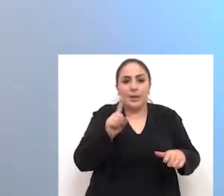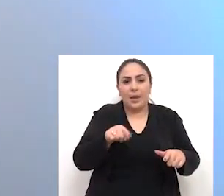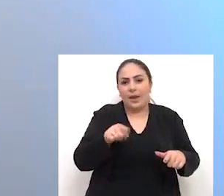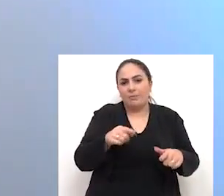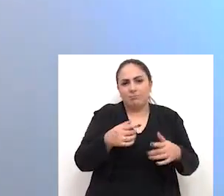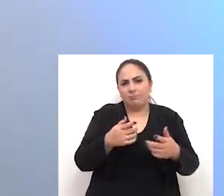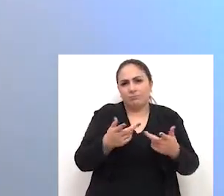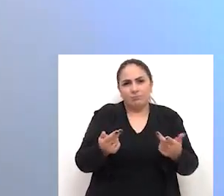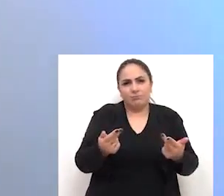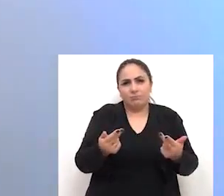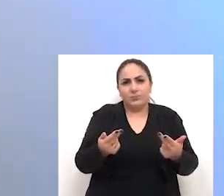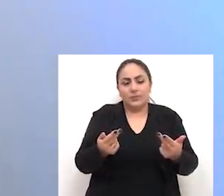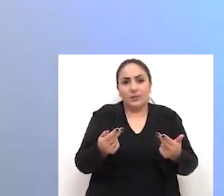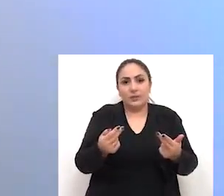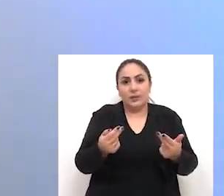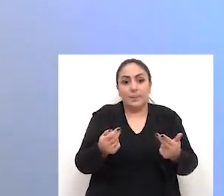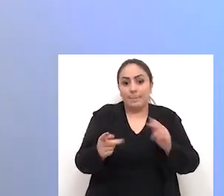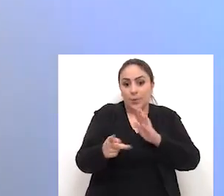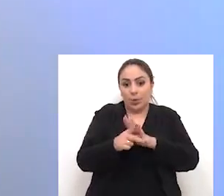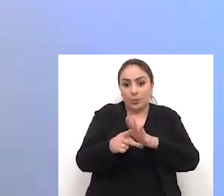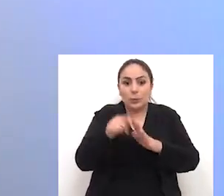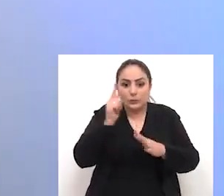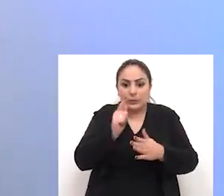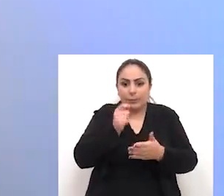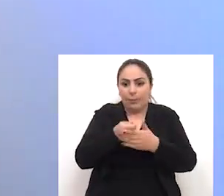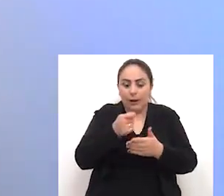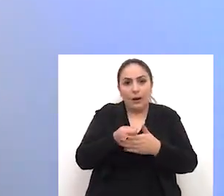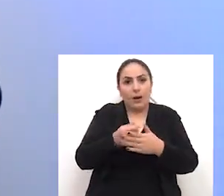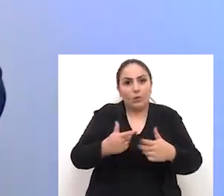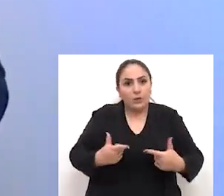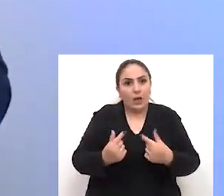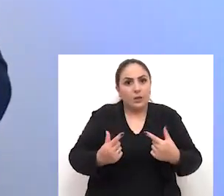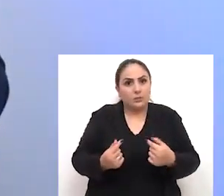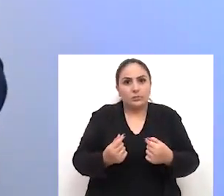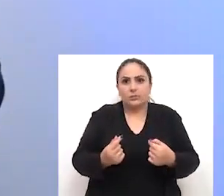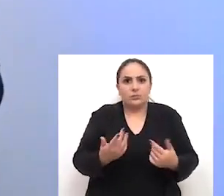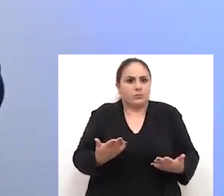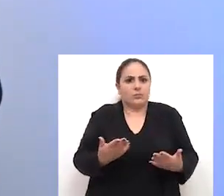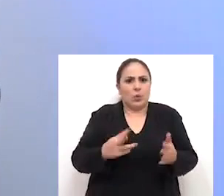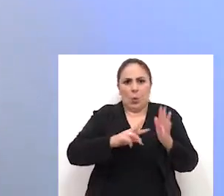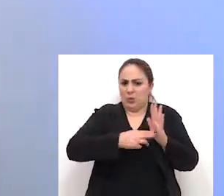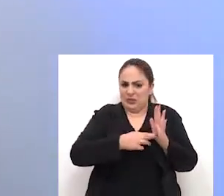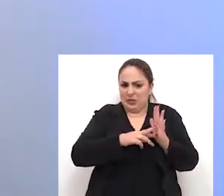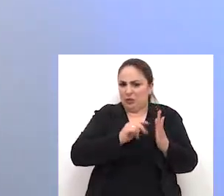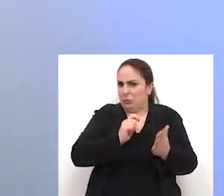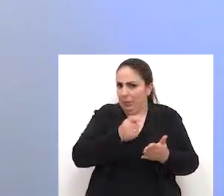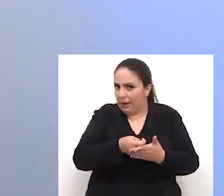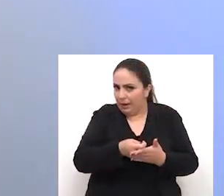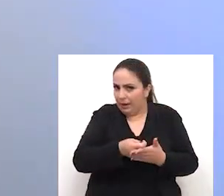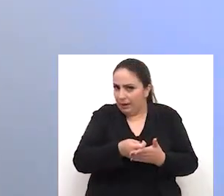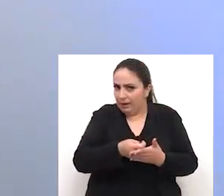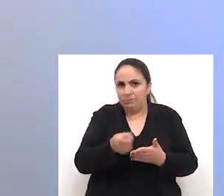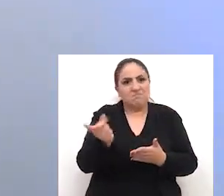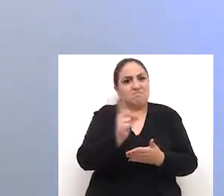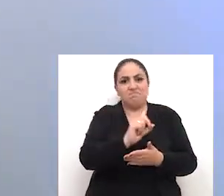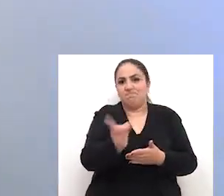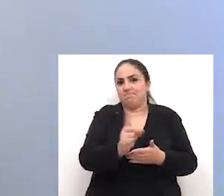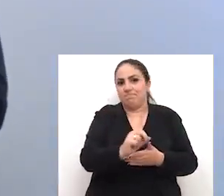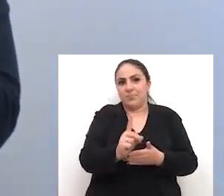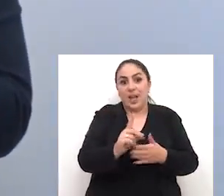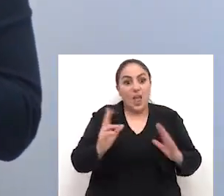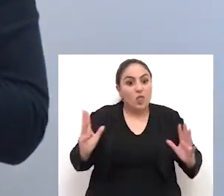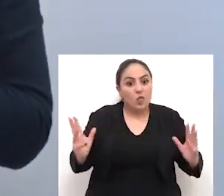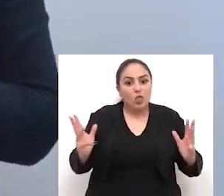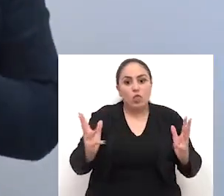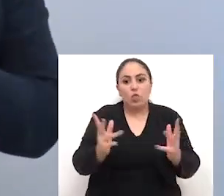não for suficiente para pagar as despesas do condomínio, não é o síndico quem vai pagar o preço, é